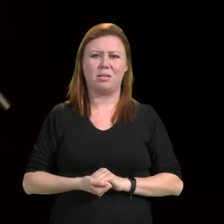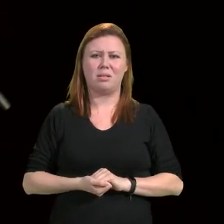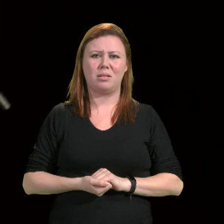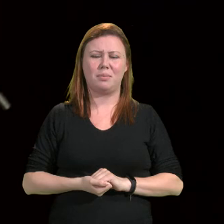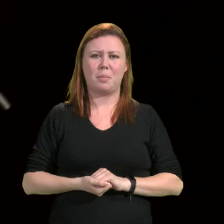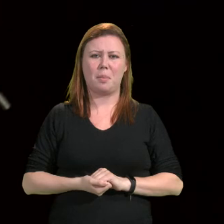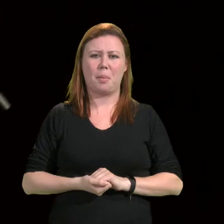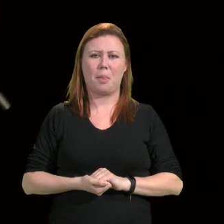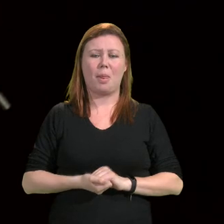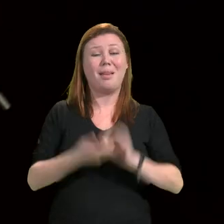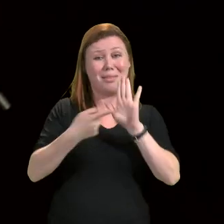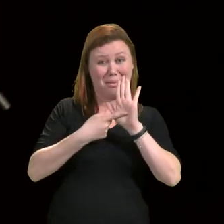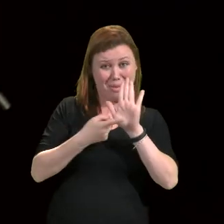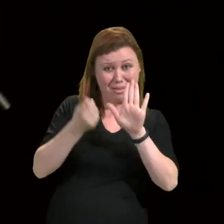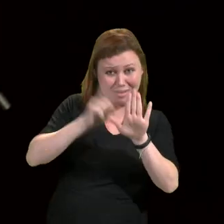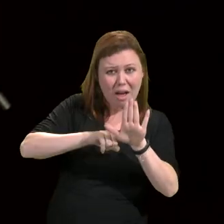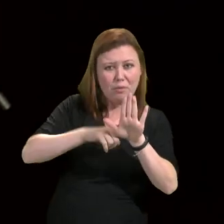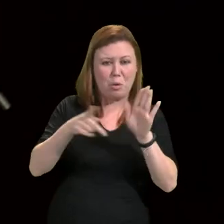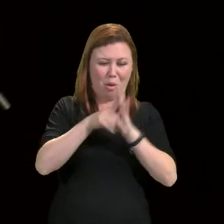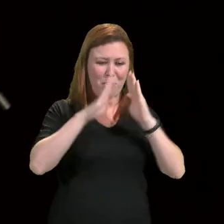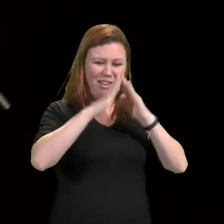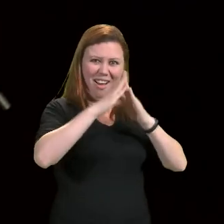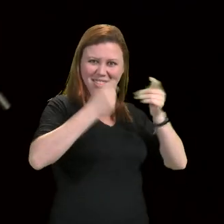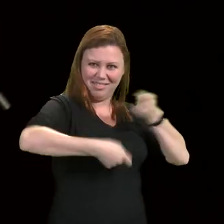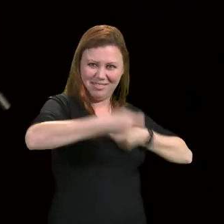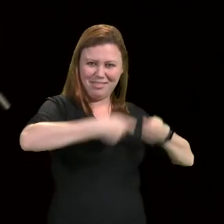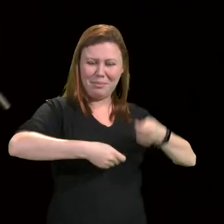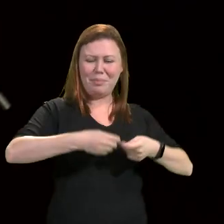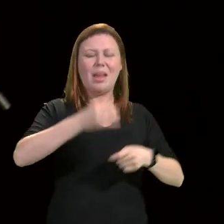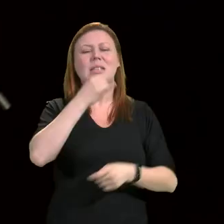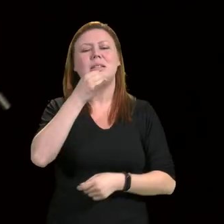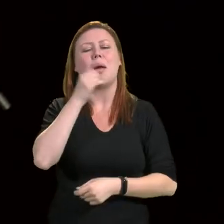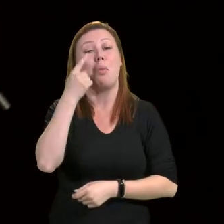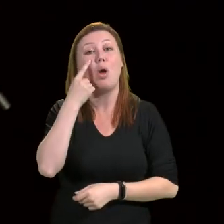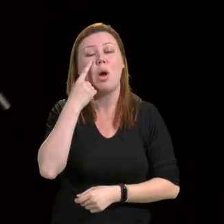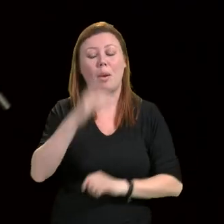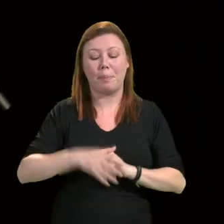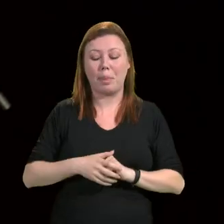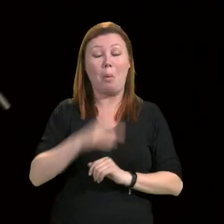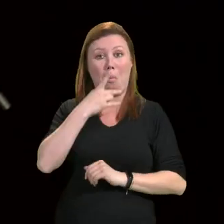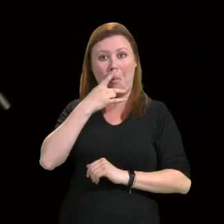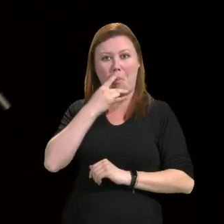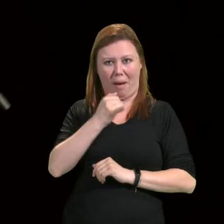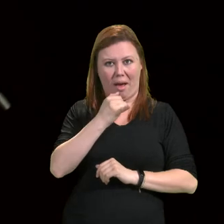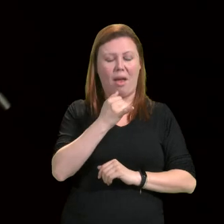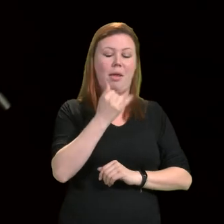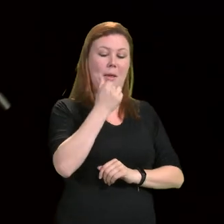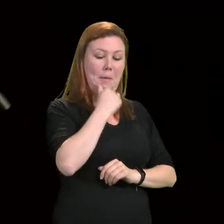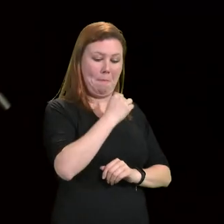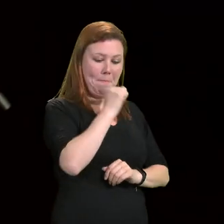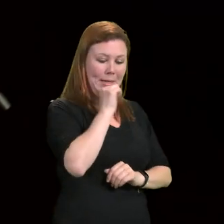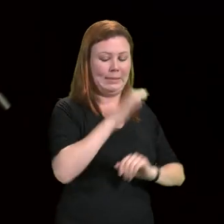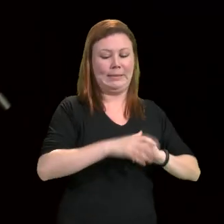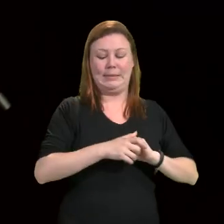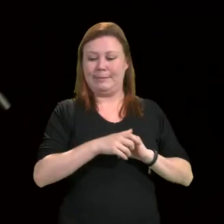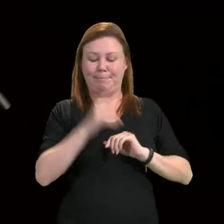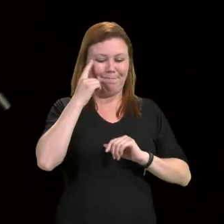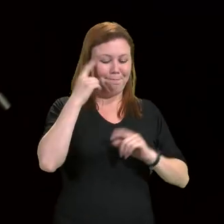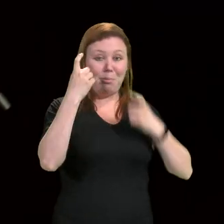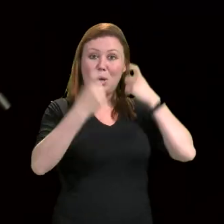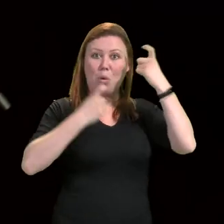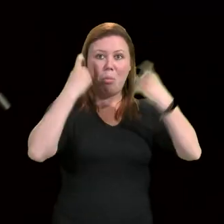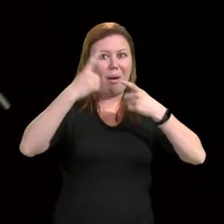Na metáfora do orçamento doméstico, é como se o pai e a mãe de família, na hora de tomar essa decisão,